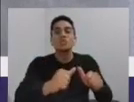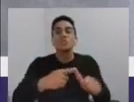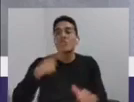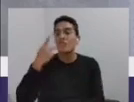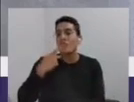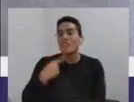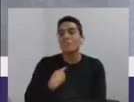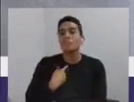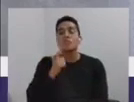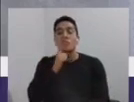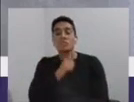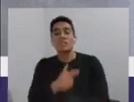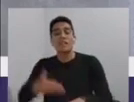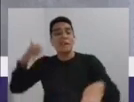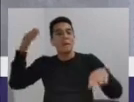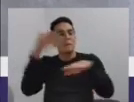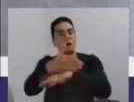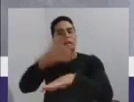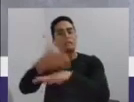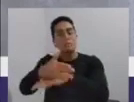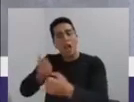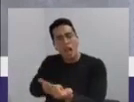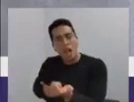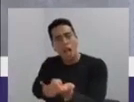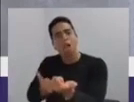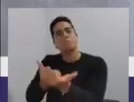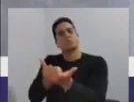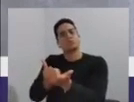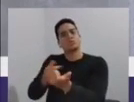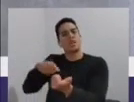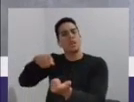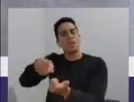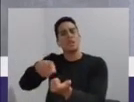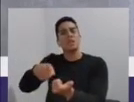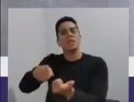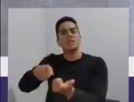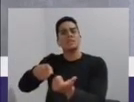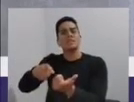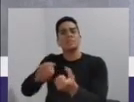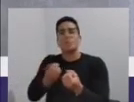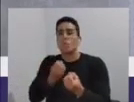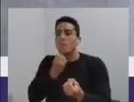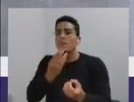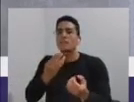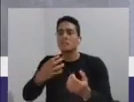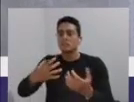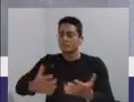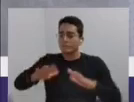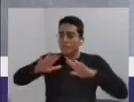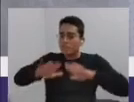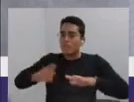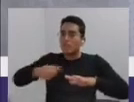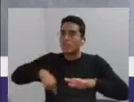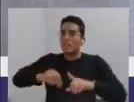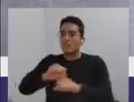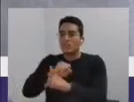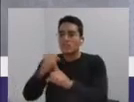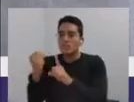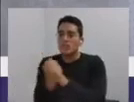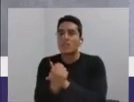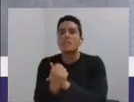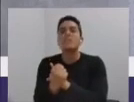alguma forma, ajudá-los a contribuir para o bem-estar da sociedade que mais